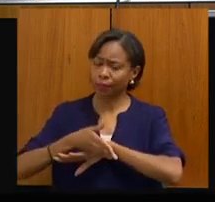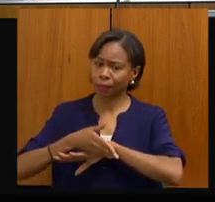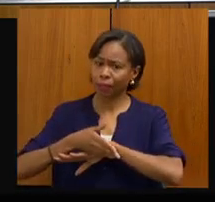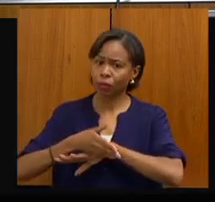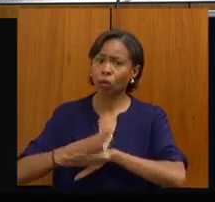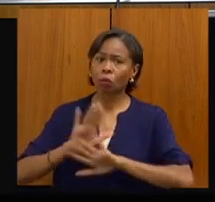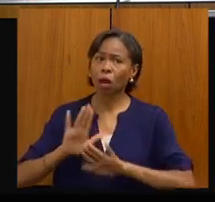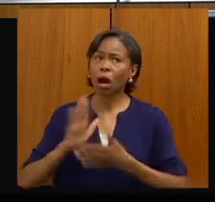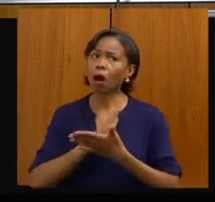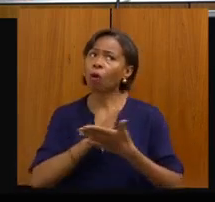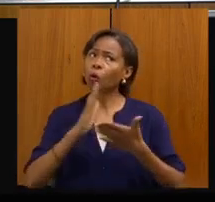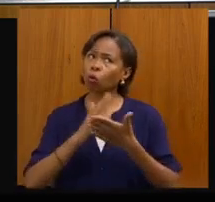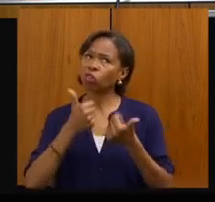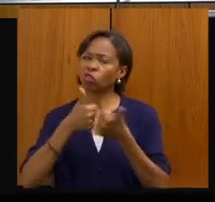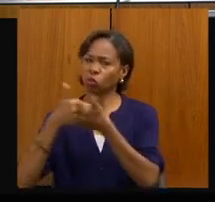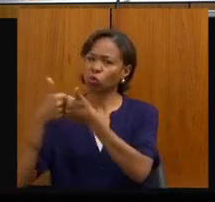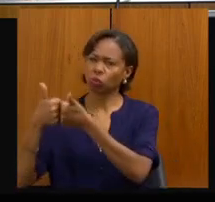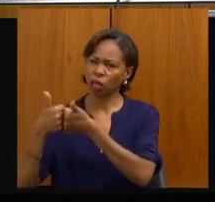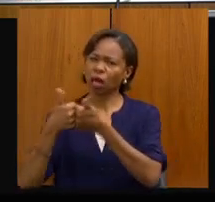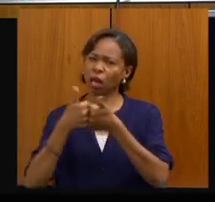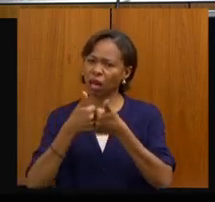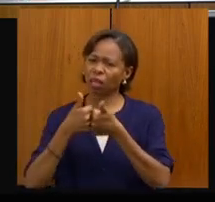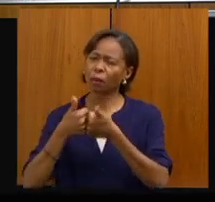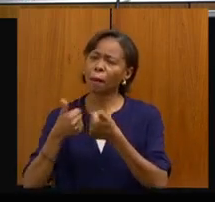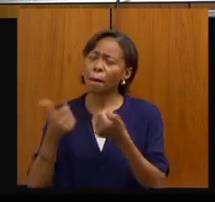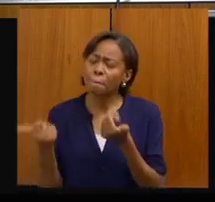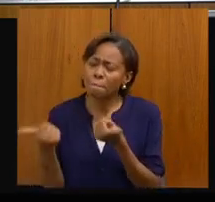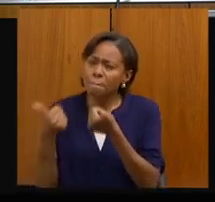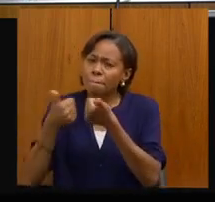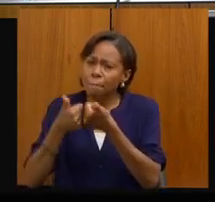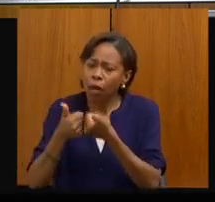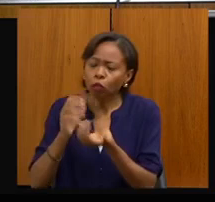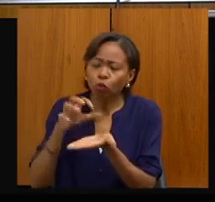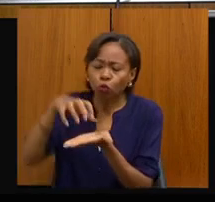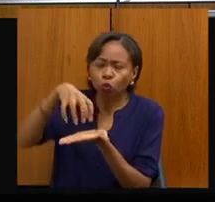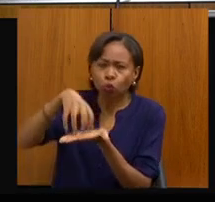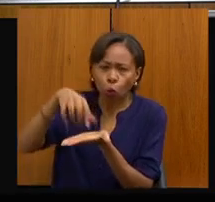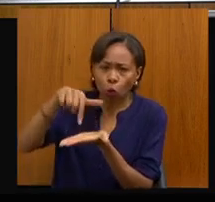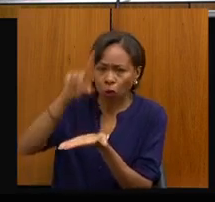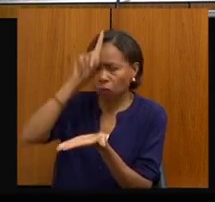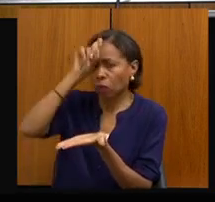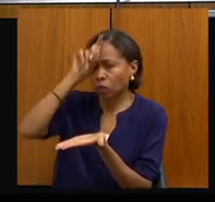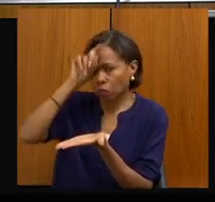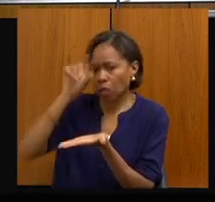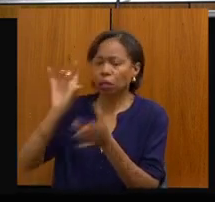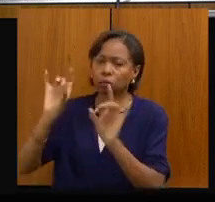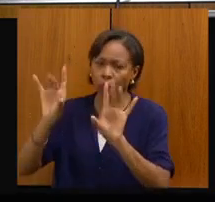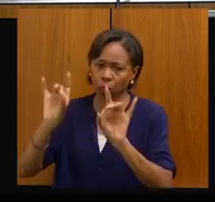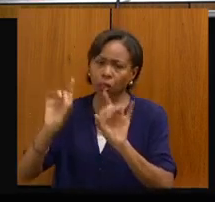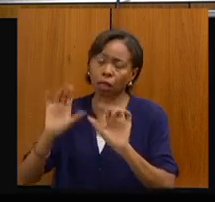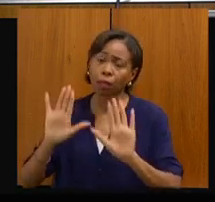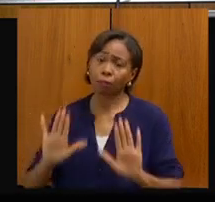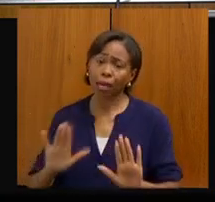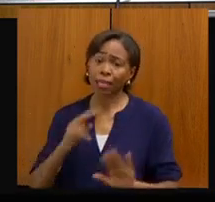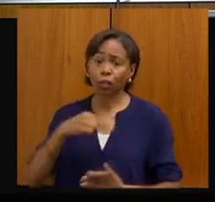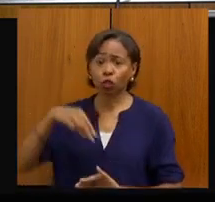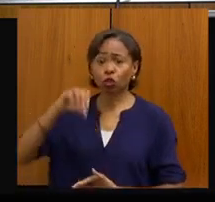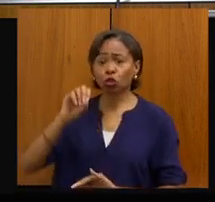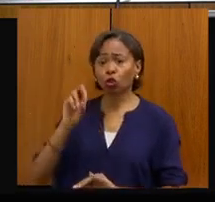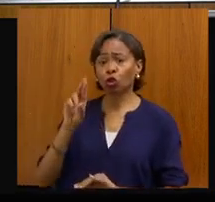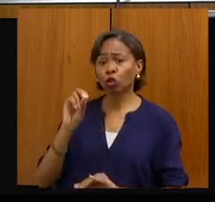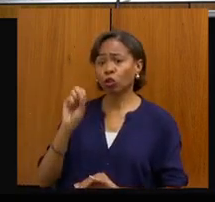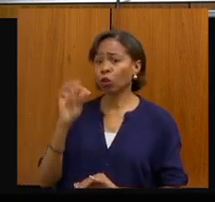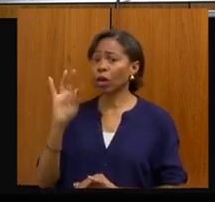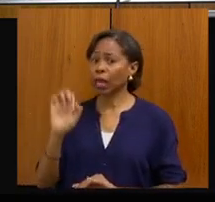é muito mais próximo de alguns centros que tenham hospitais habilitados. Então, hoje, a Noroeste, nós já estamos em